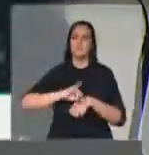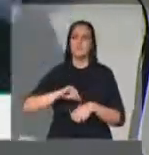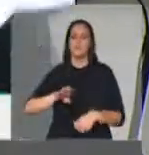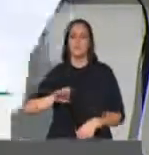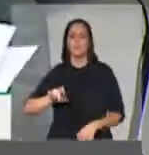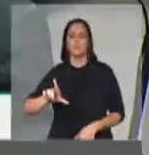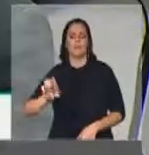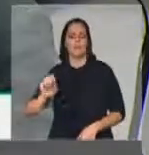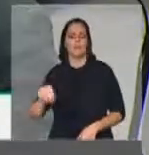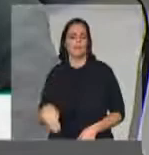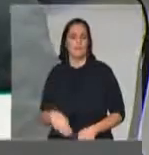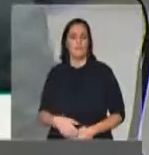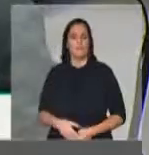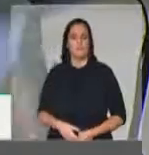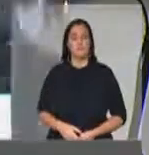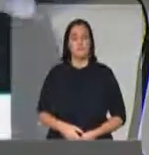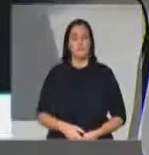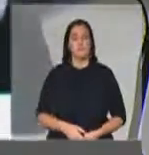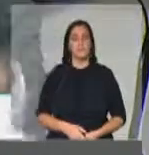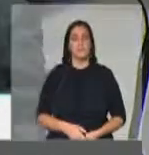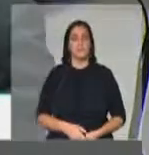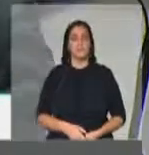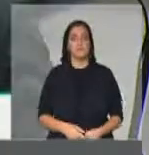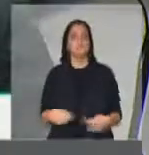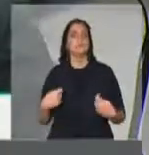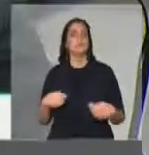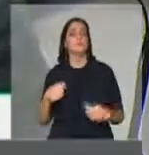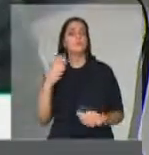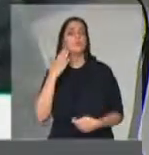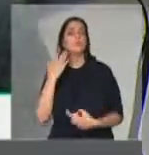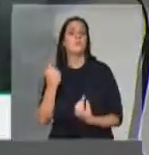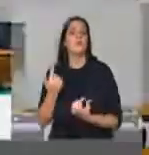governo esteja terminando, é necessário que o dinheiro público dele seja dado.